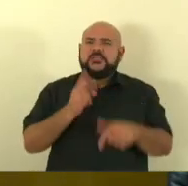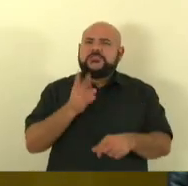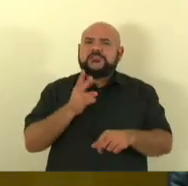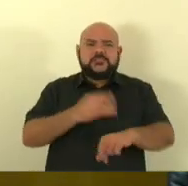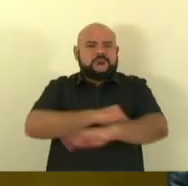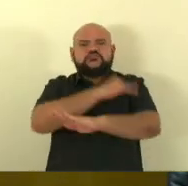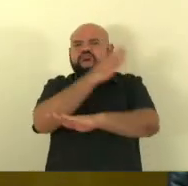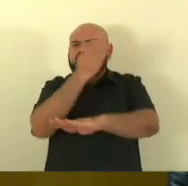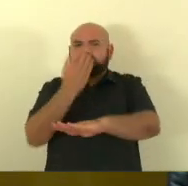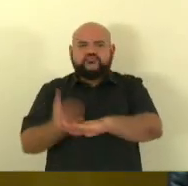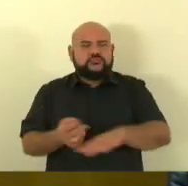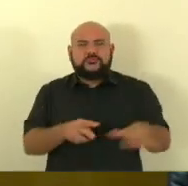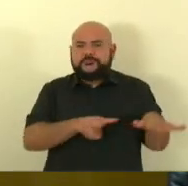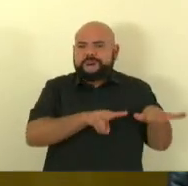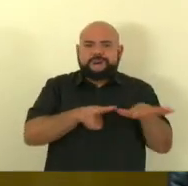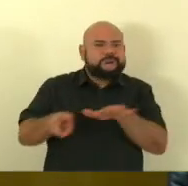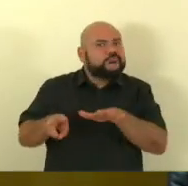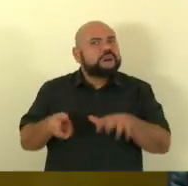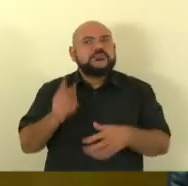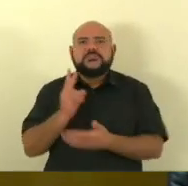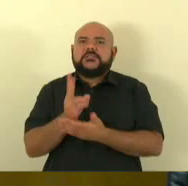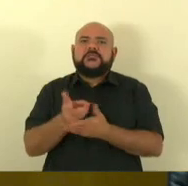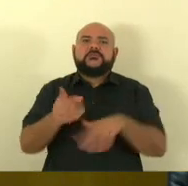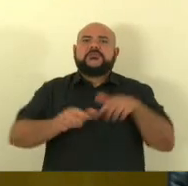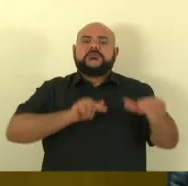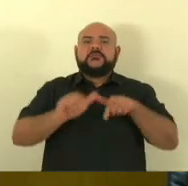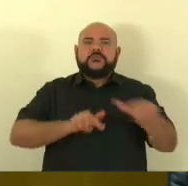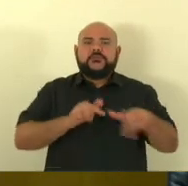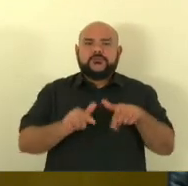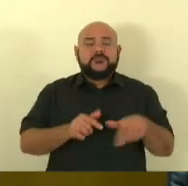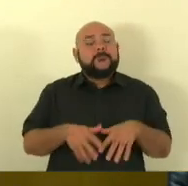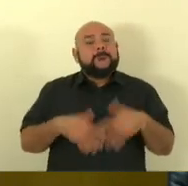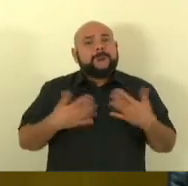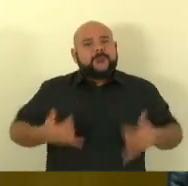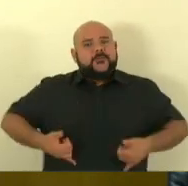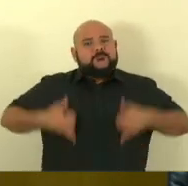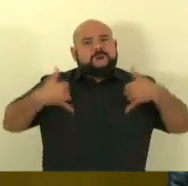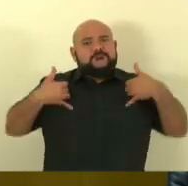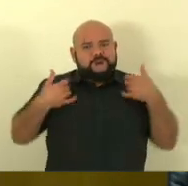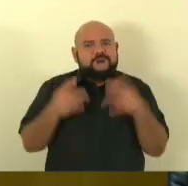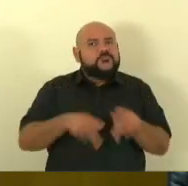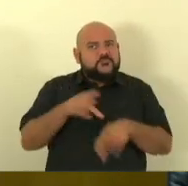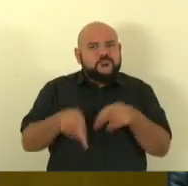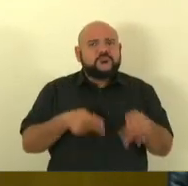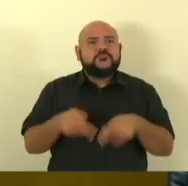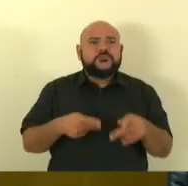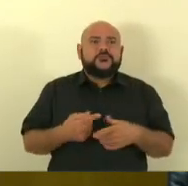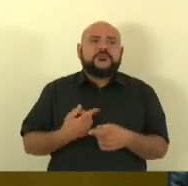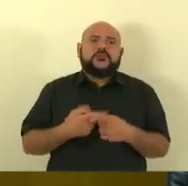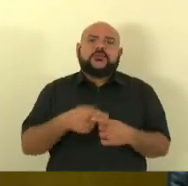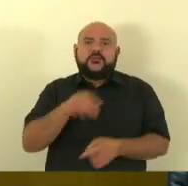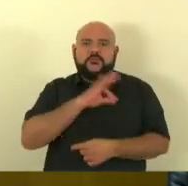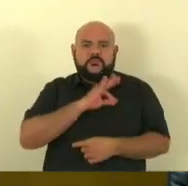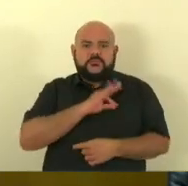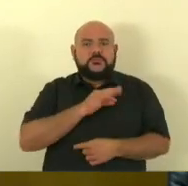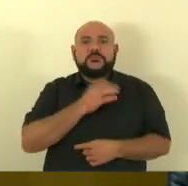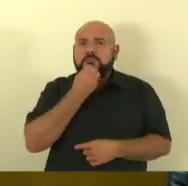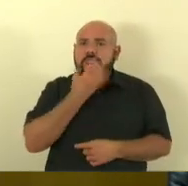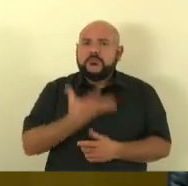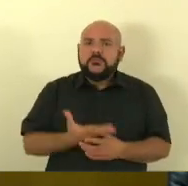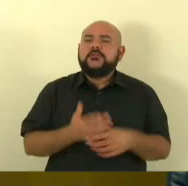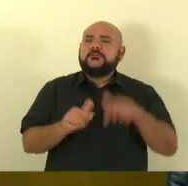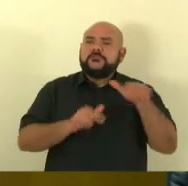capixaba uma população que se orgulha de ter a polícia militar do estado do espírito santo ativa